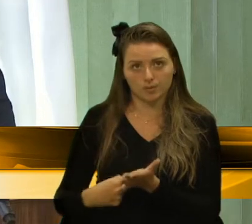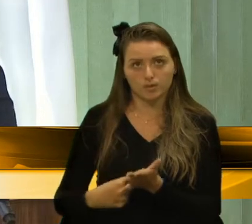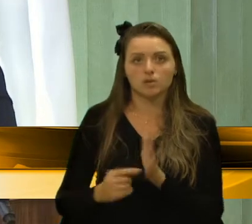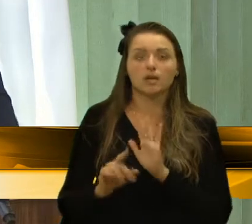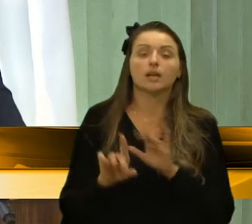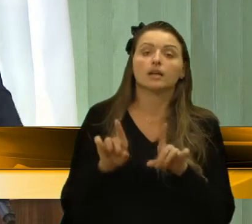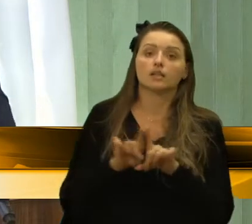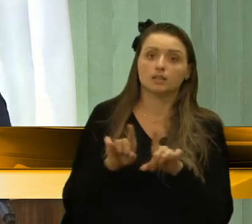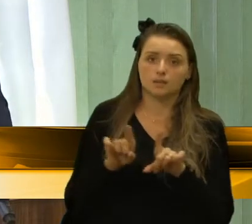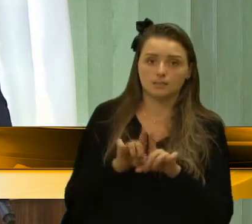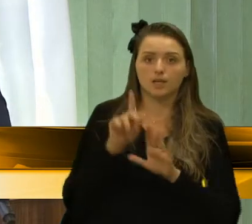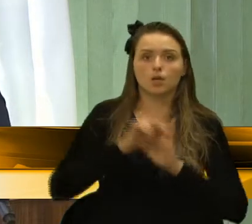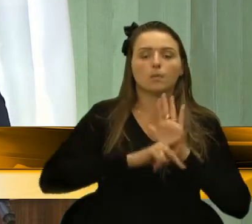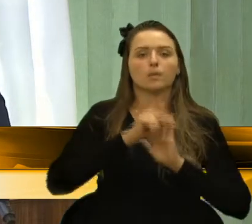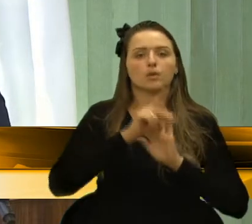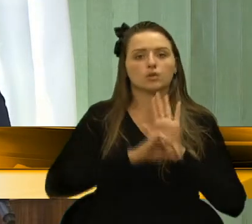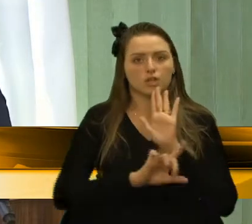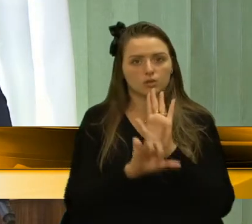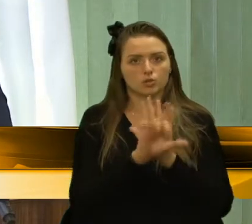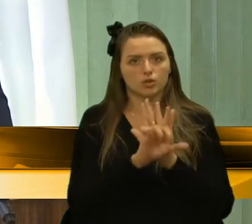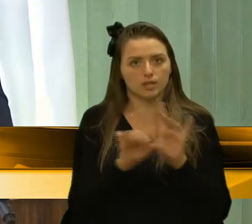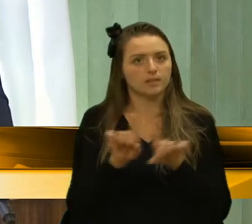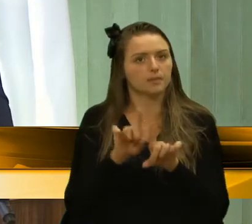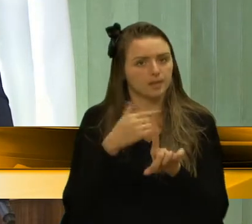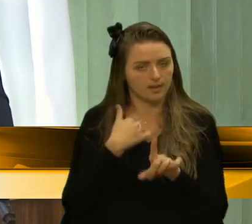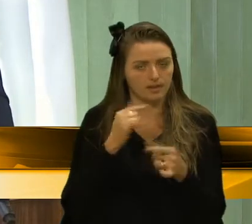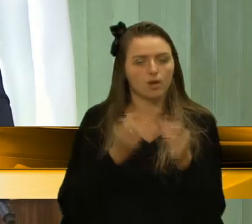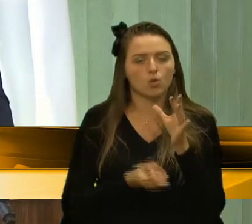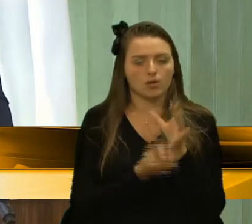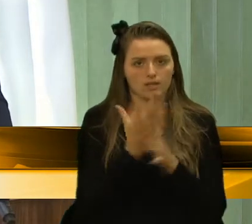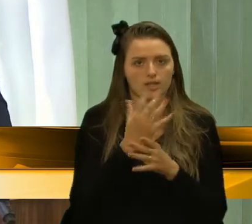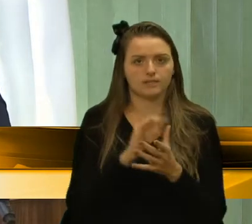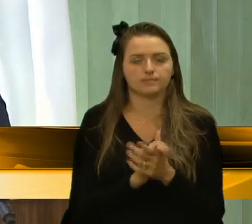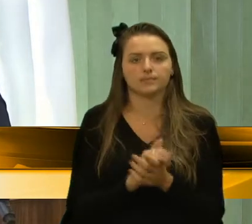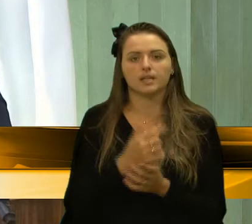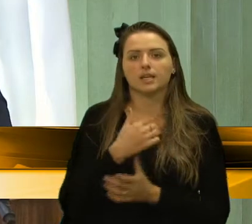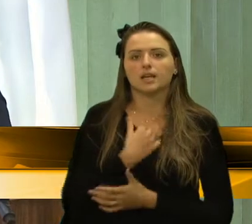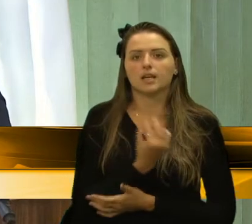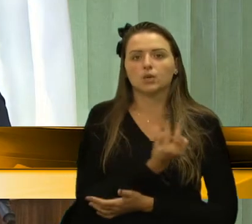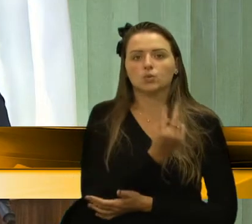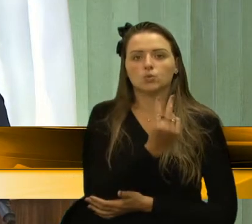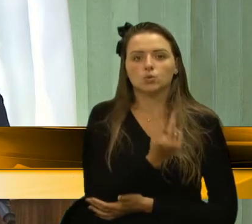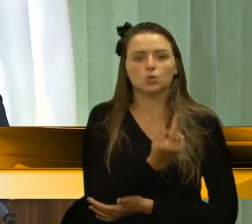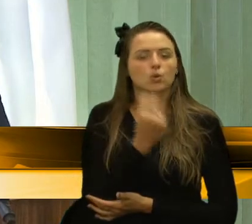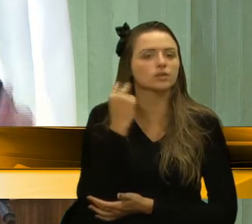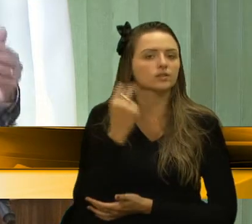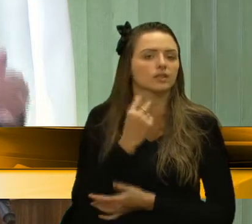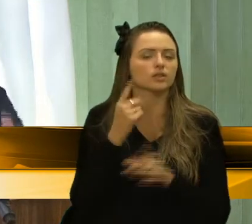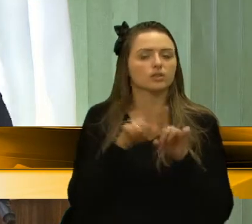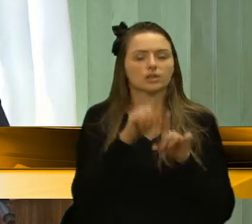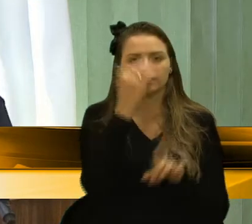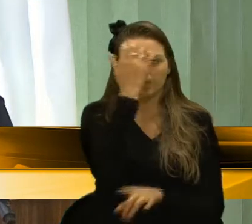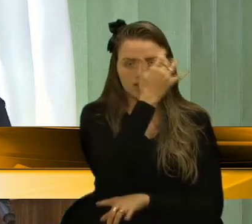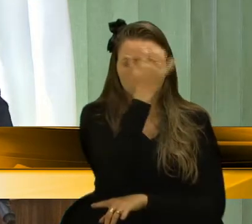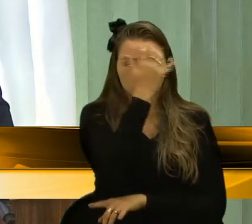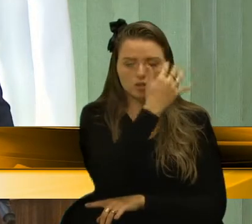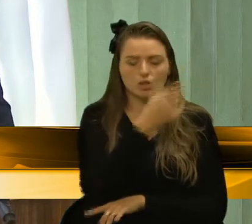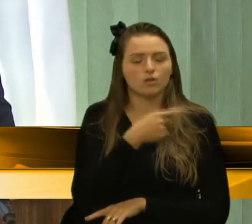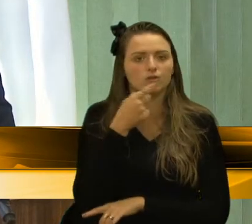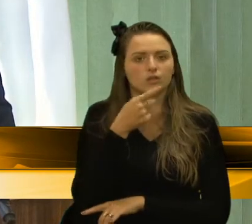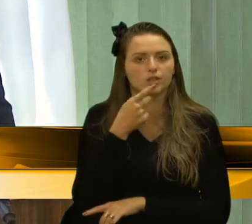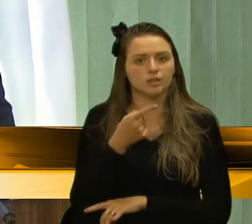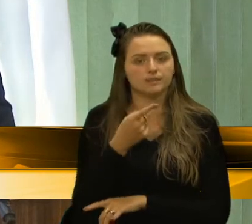claro, de projetos de leis. Eu coloco dois, como o vereador Adiló também citou os